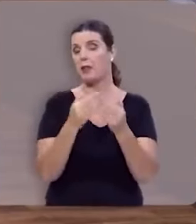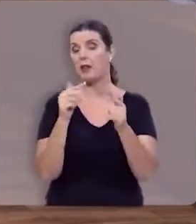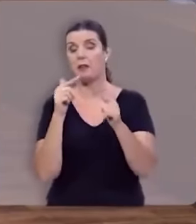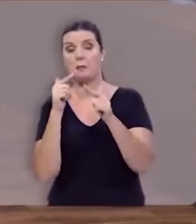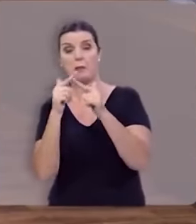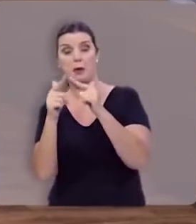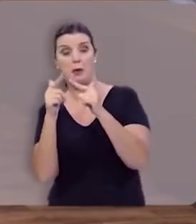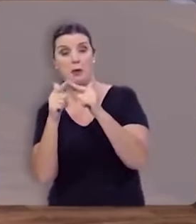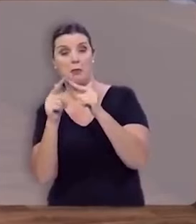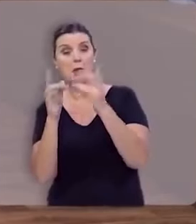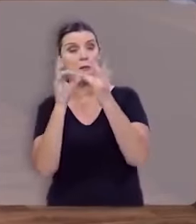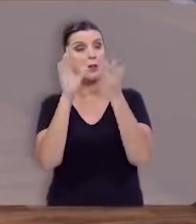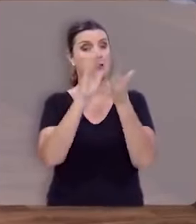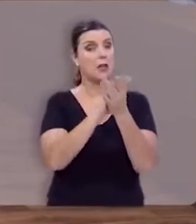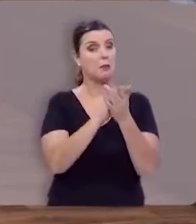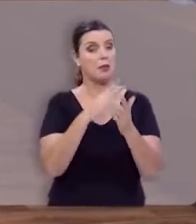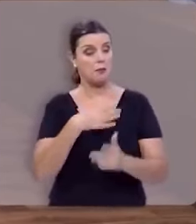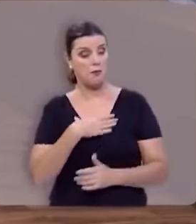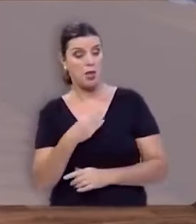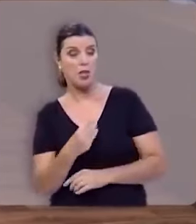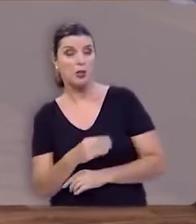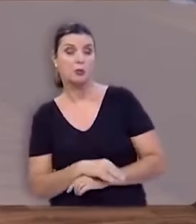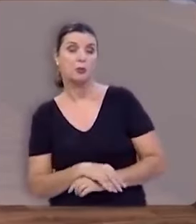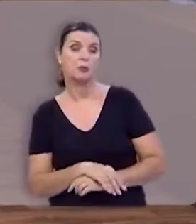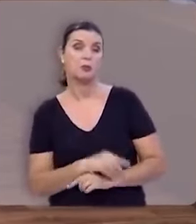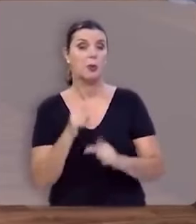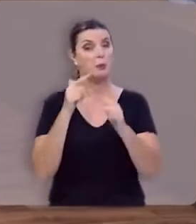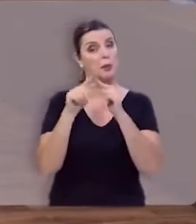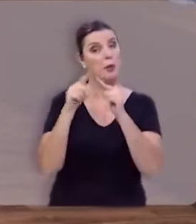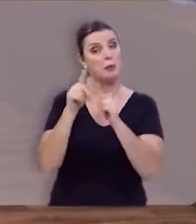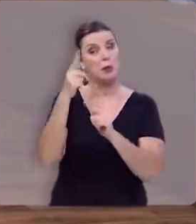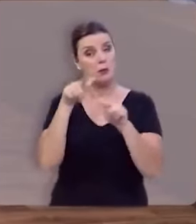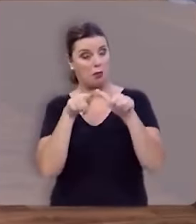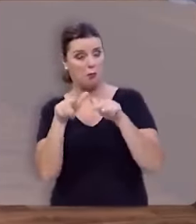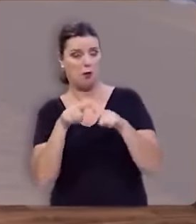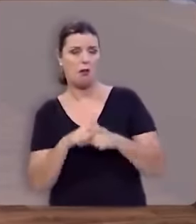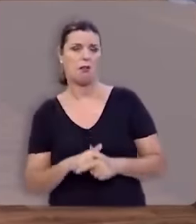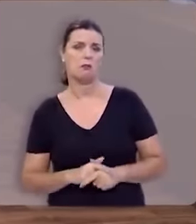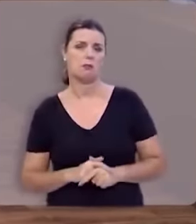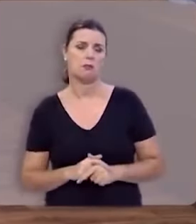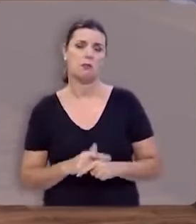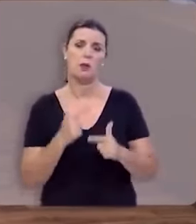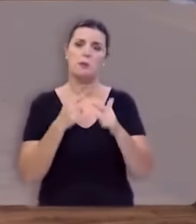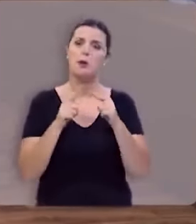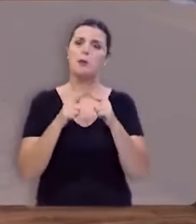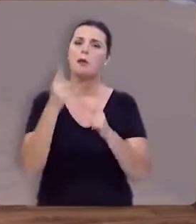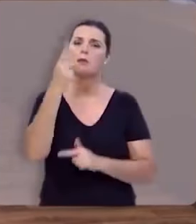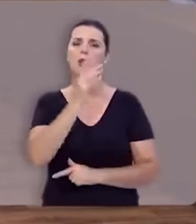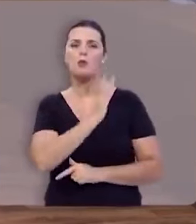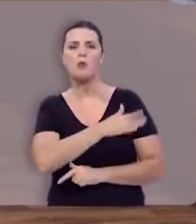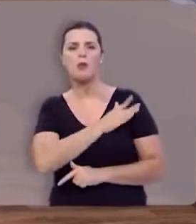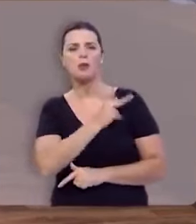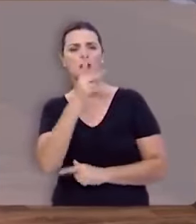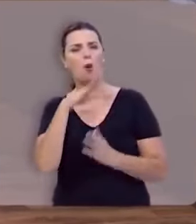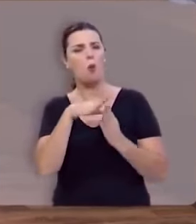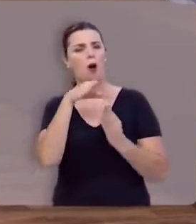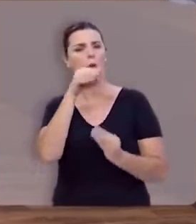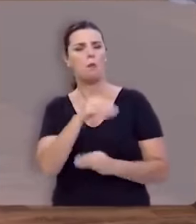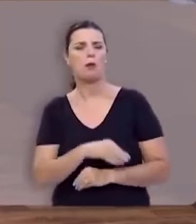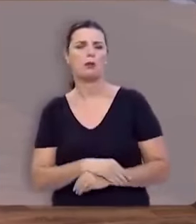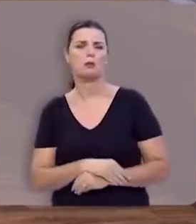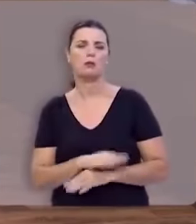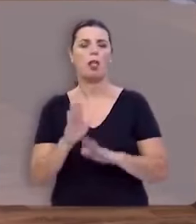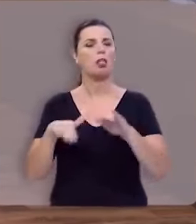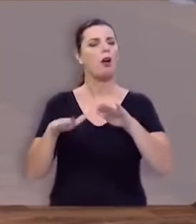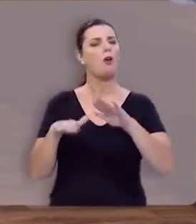problemas no casamento com os filhos problemas no seu trabalho problemas no seu coração na sua alma